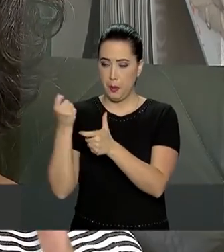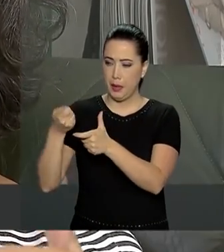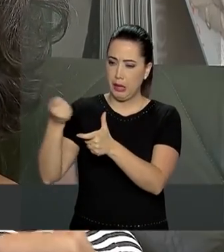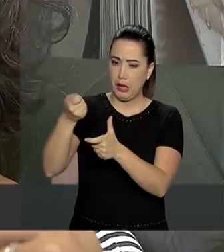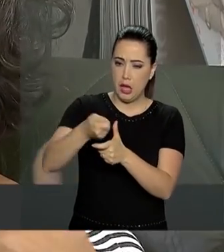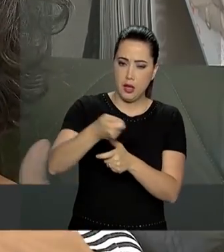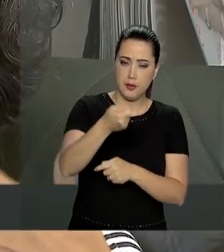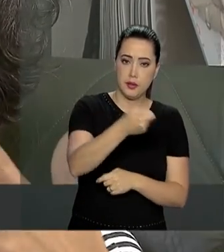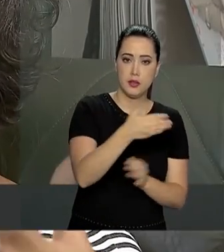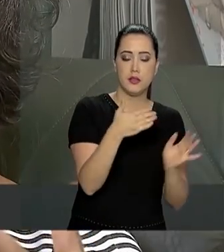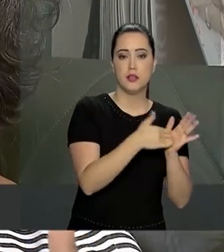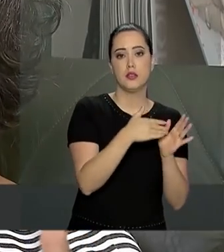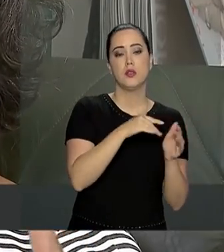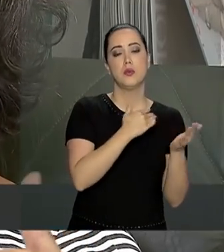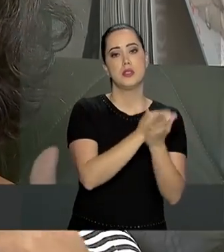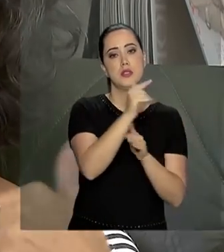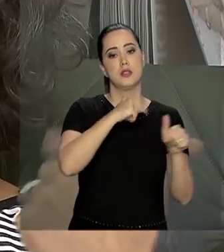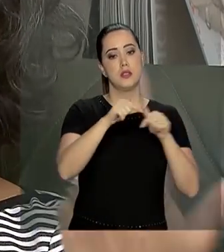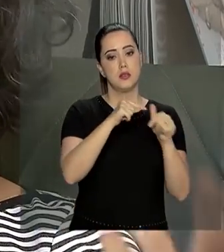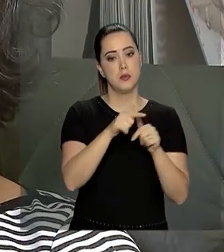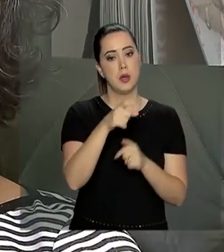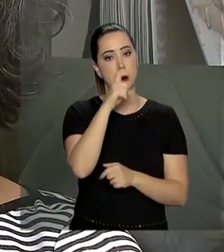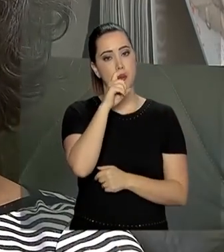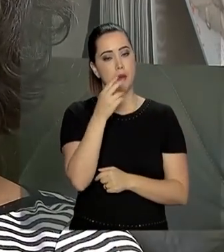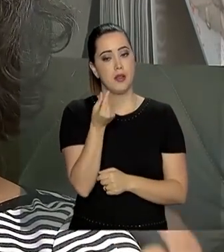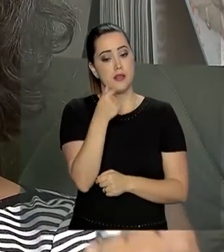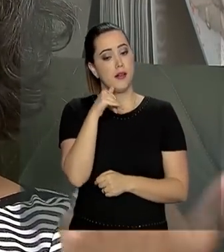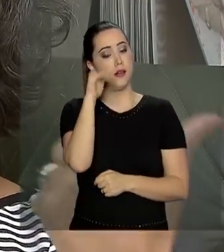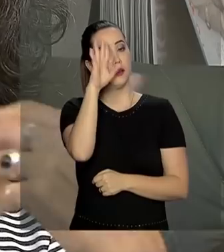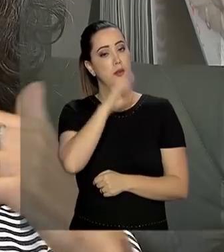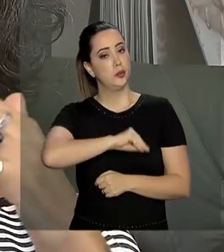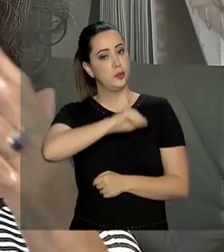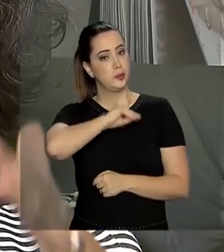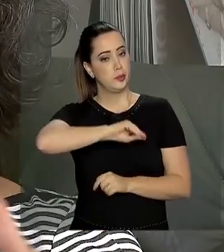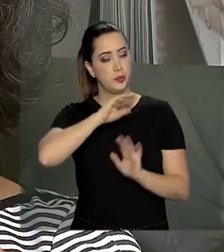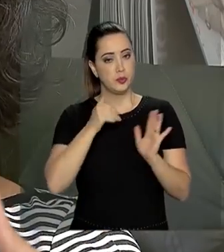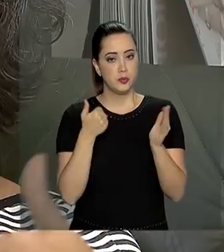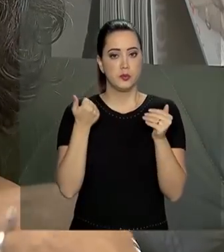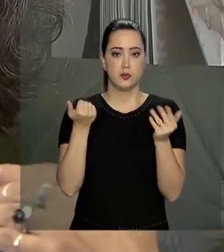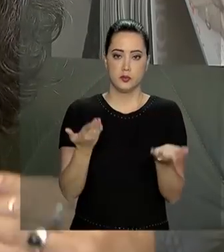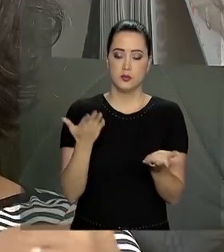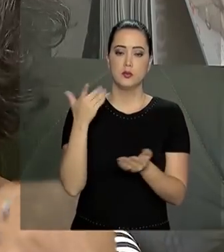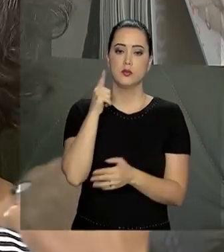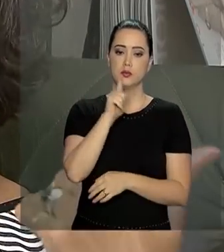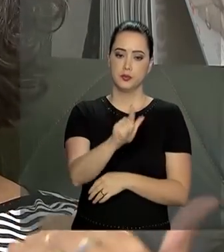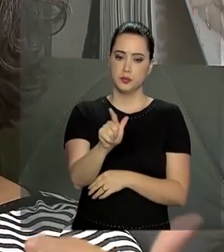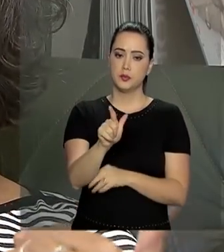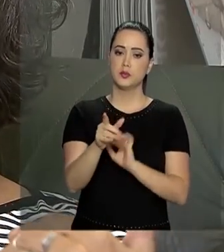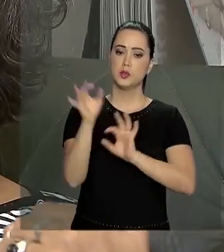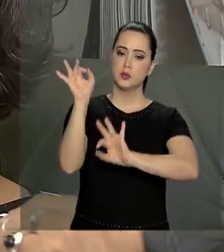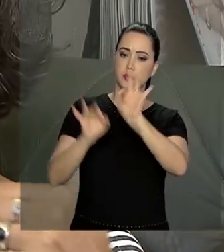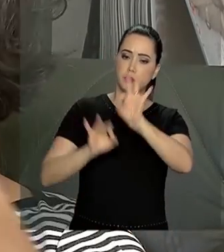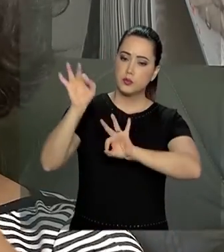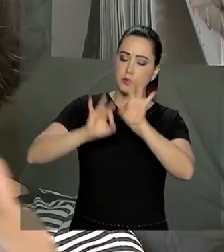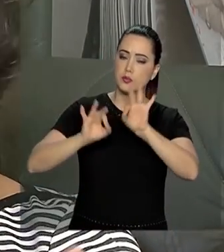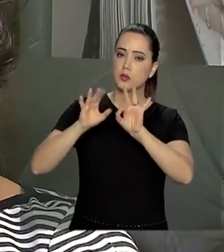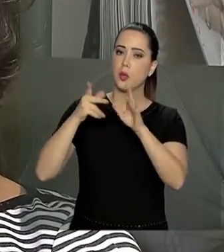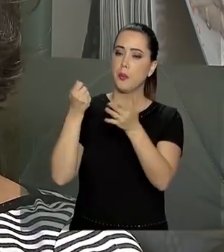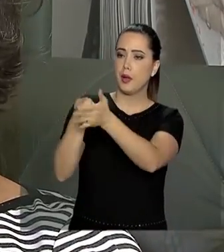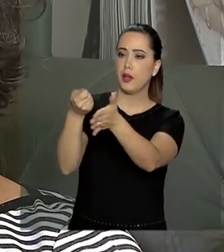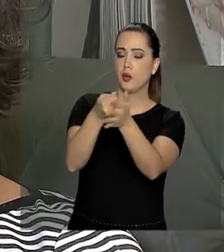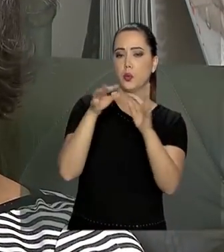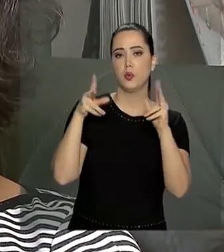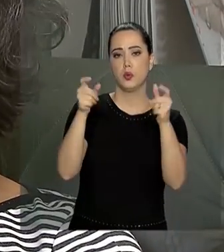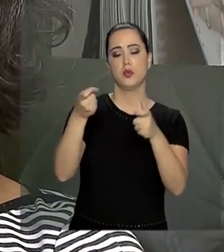tudo direitinho, aí eu fui trabalhar com meu pai, consegui ganhar um pouquinho mais. E nisso eu consegui me programar para terminar de pagar